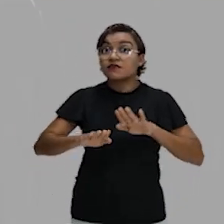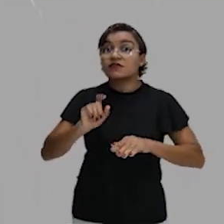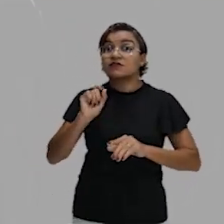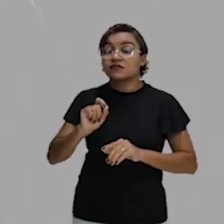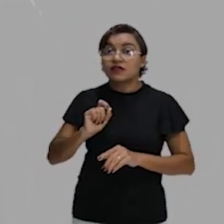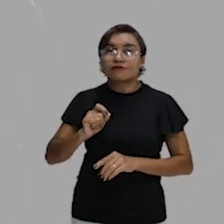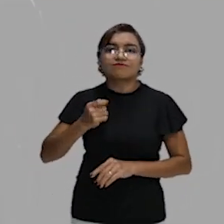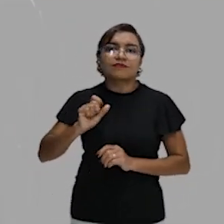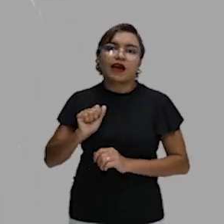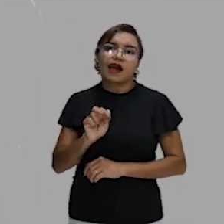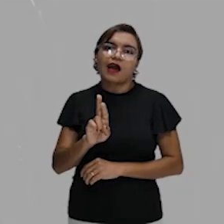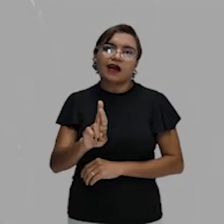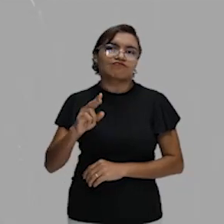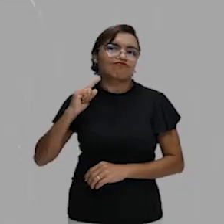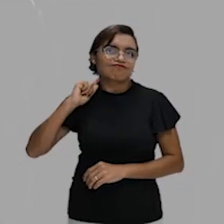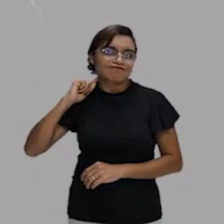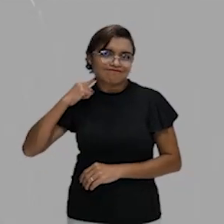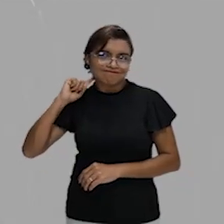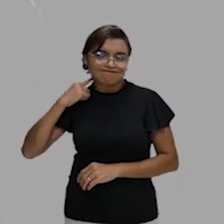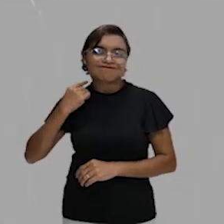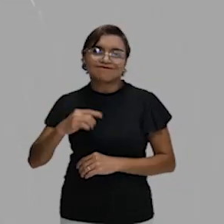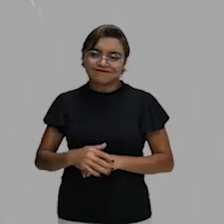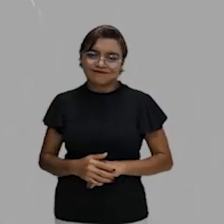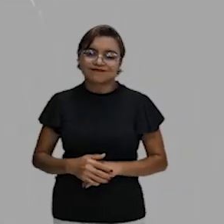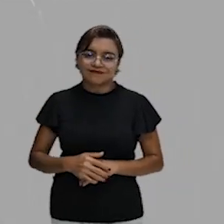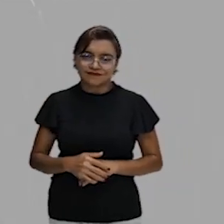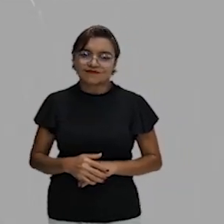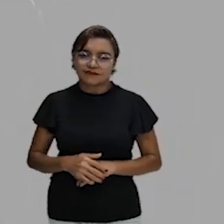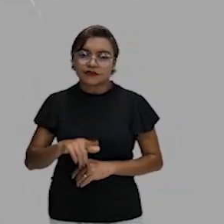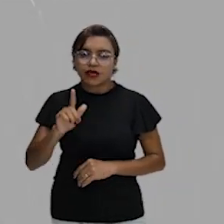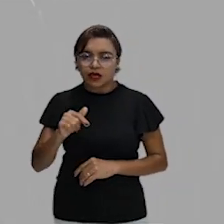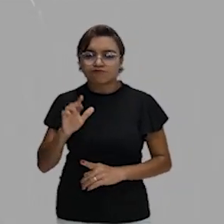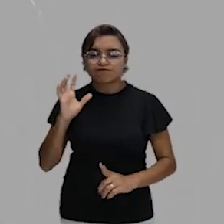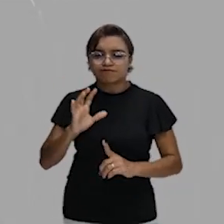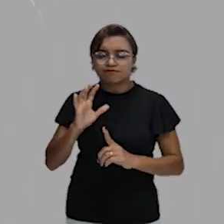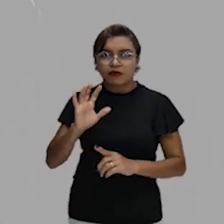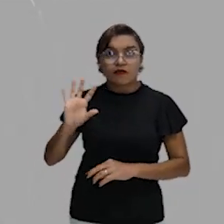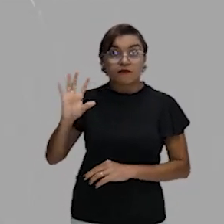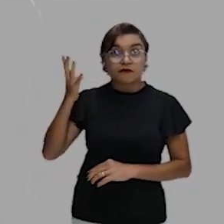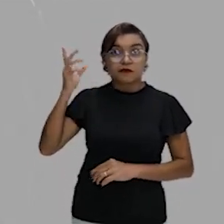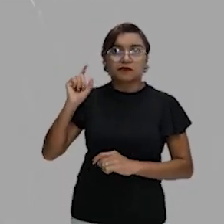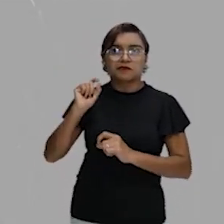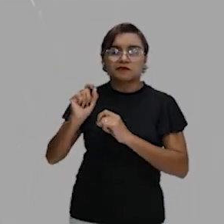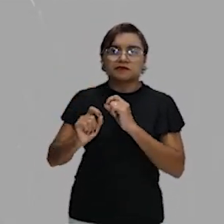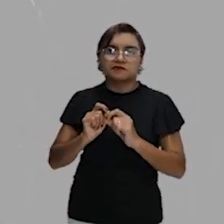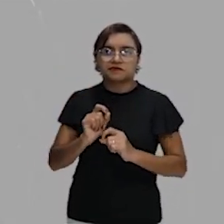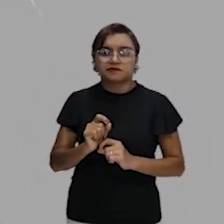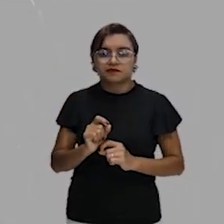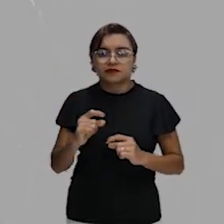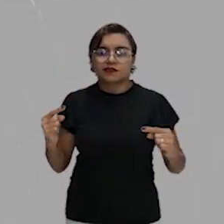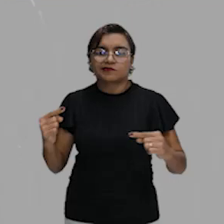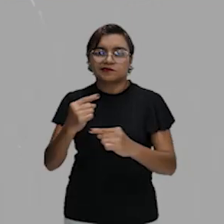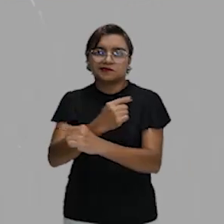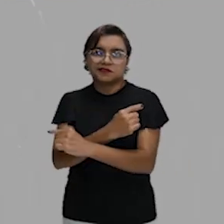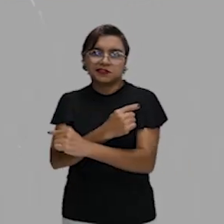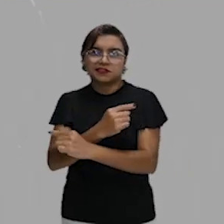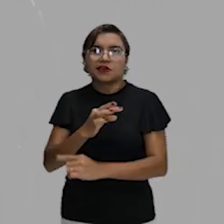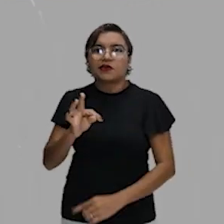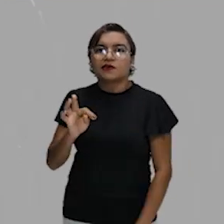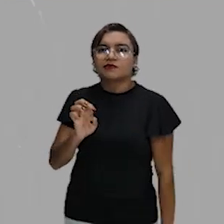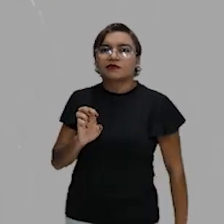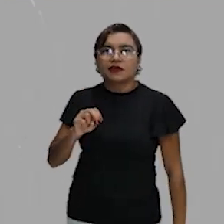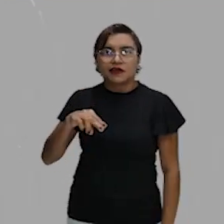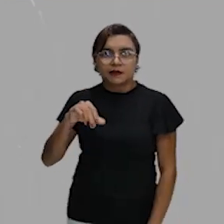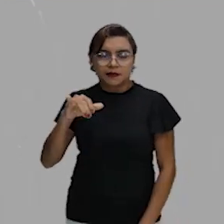é poluição, galera. Tá certo? E isso é gerado por um fenômeno chamado inversão térmica.